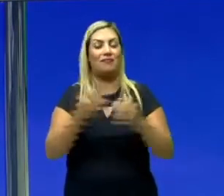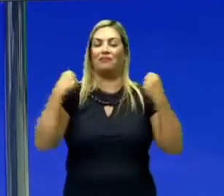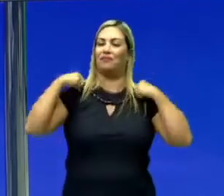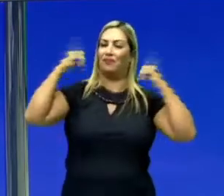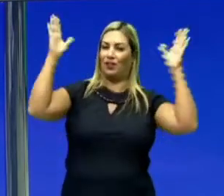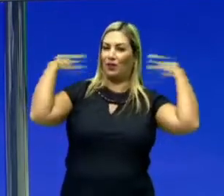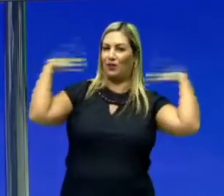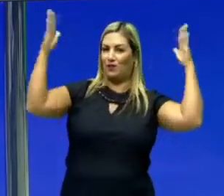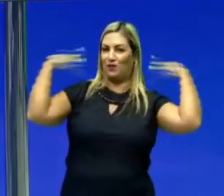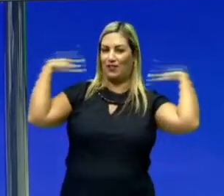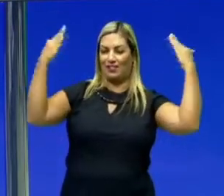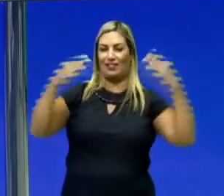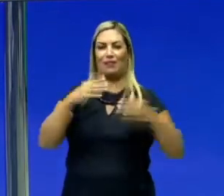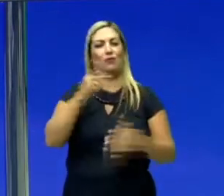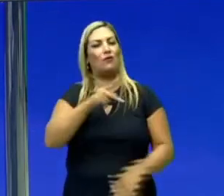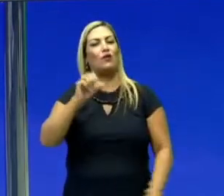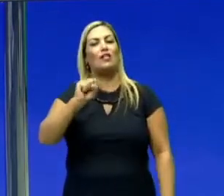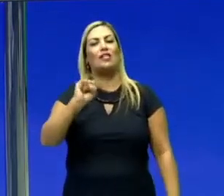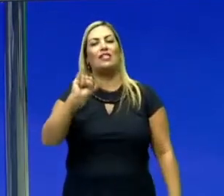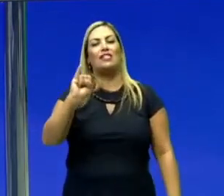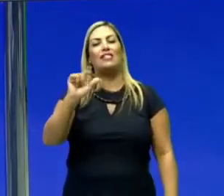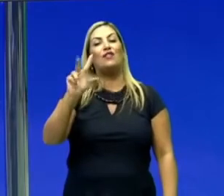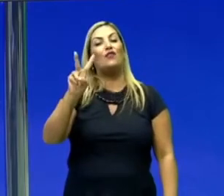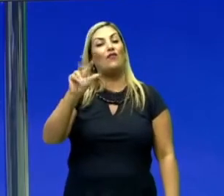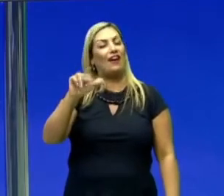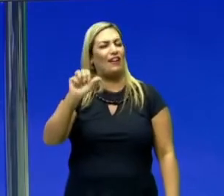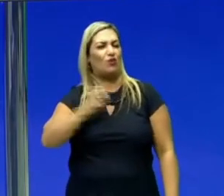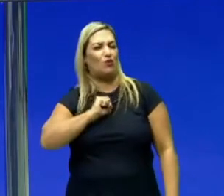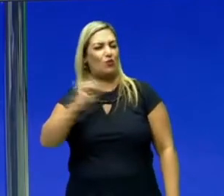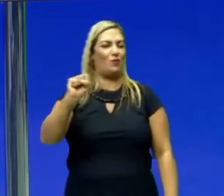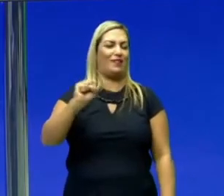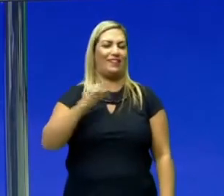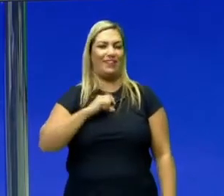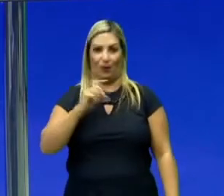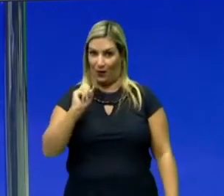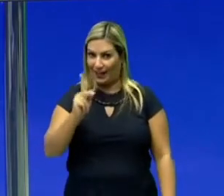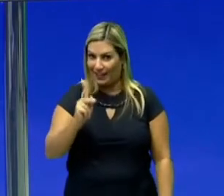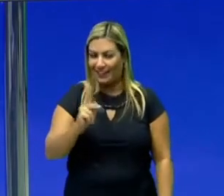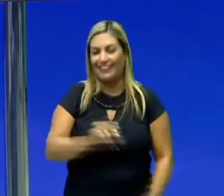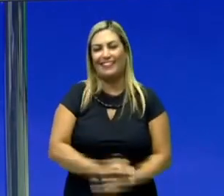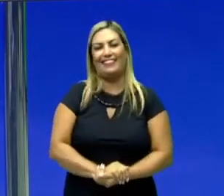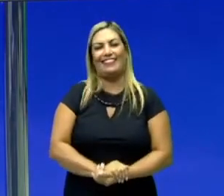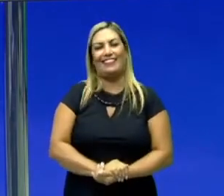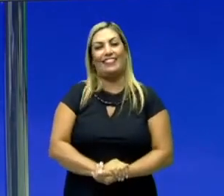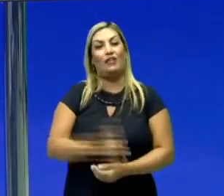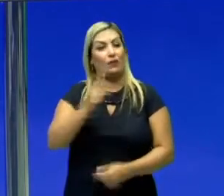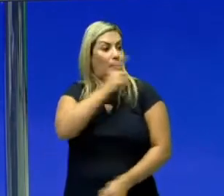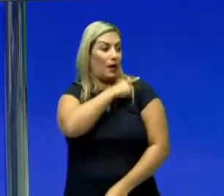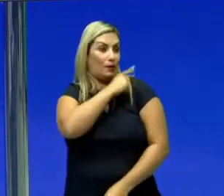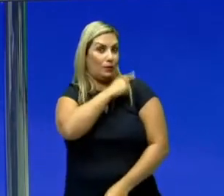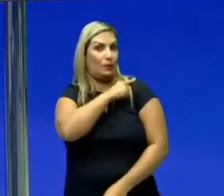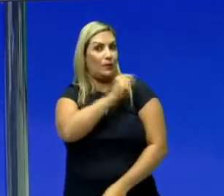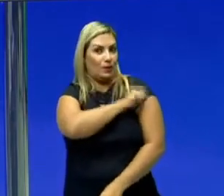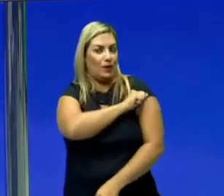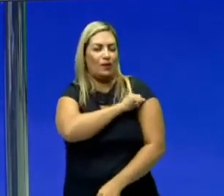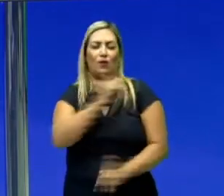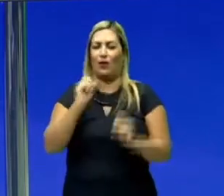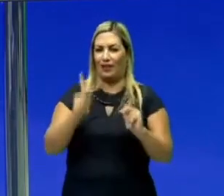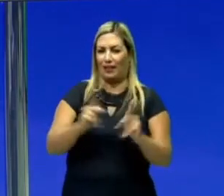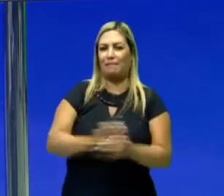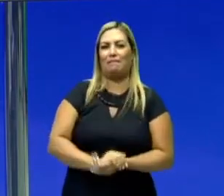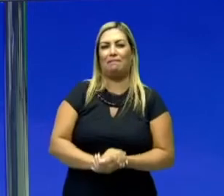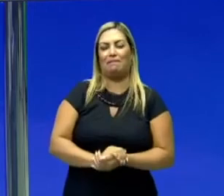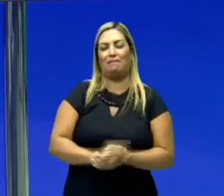Educação Física com a professora Super Silvana Thaís, beleza? Para você que é estudante da primeira série do Ensino Médio.